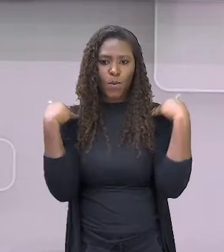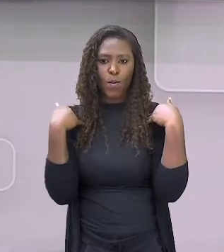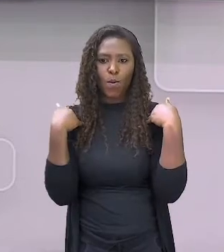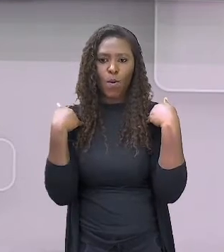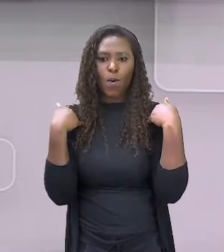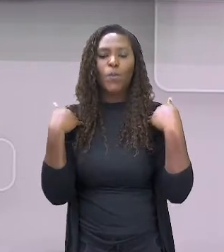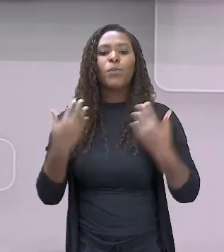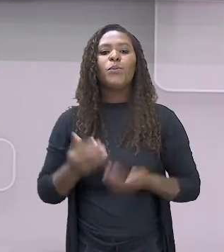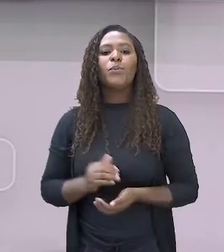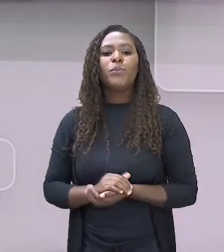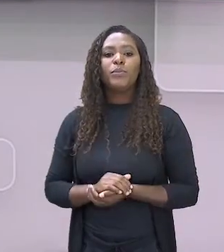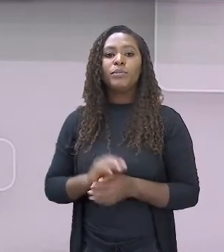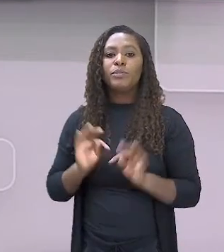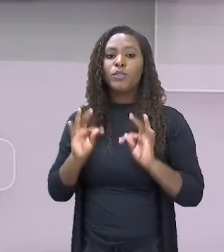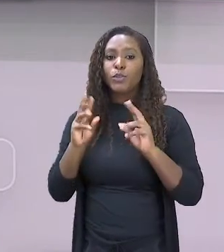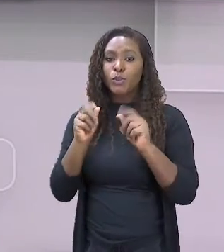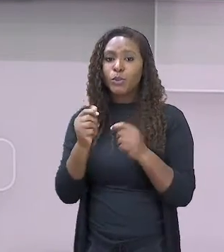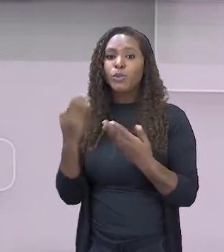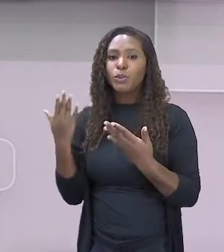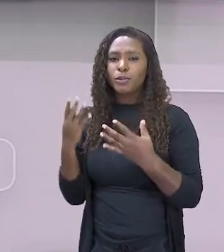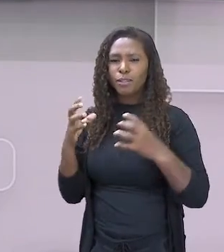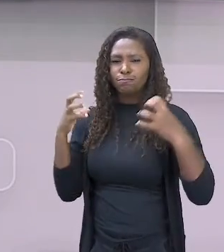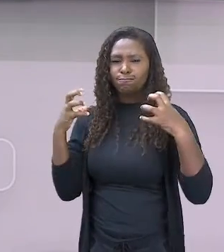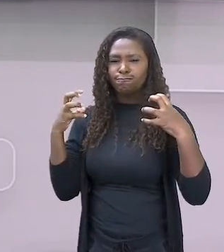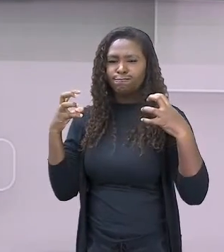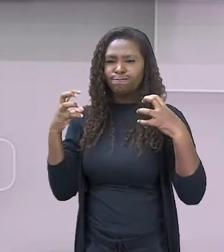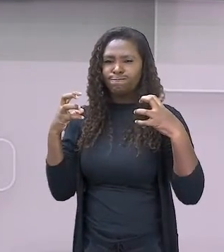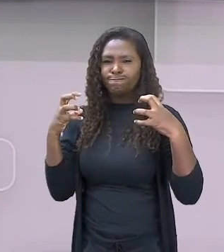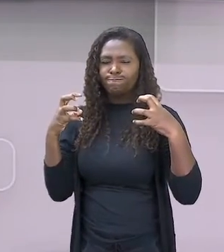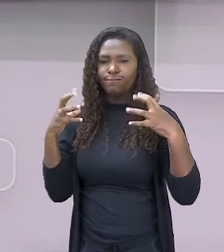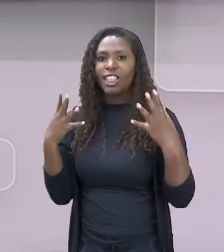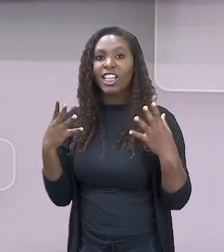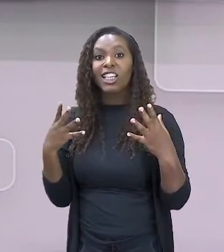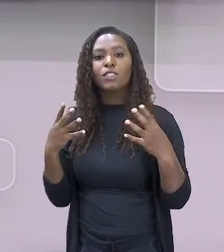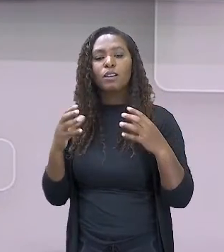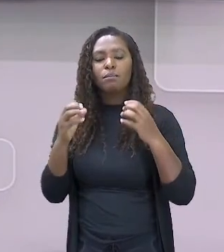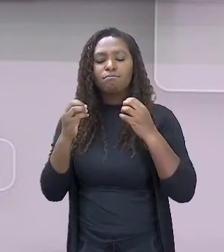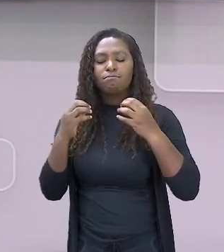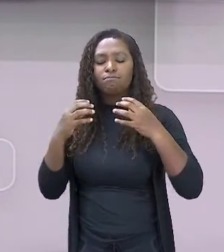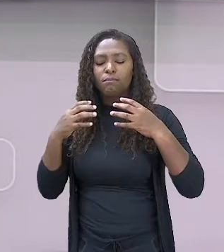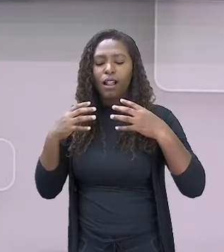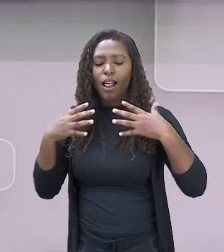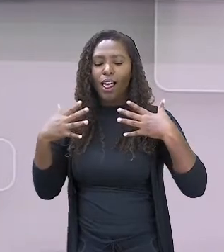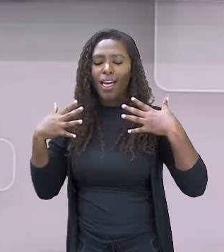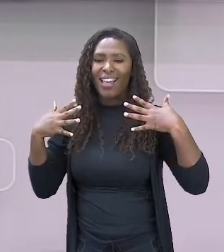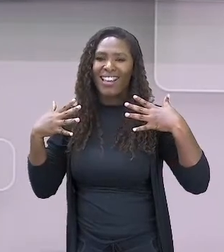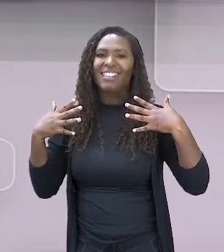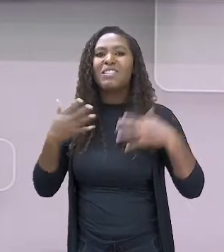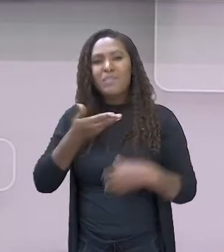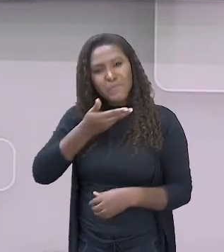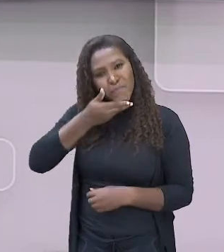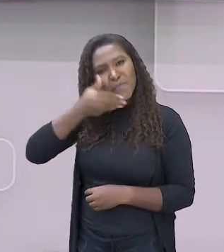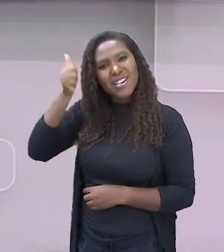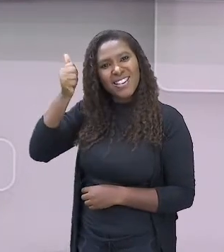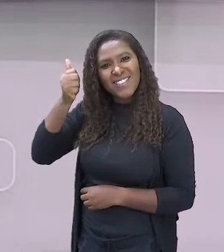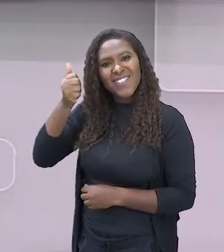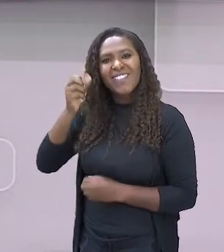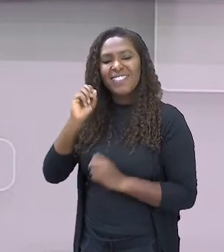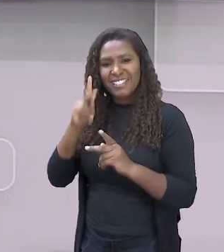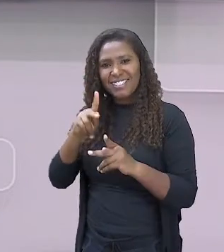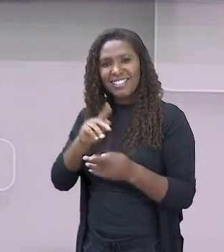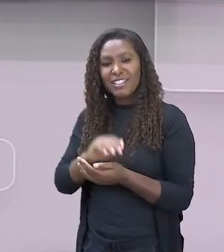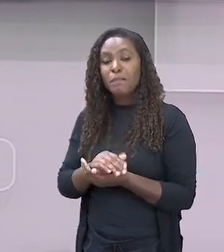essa musculatura aqui que está travada, já está bem melhor, né? Vamos lá agora para um pequeno